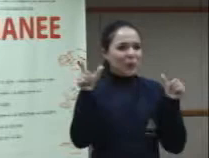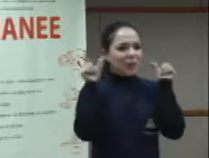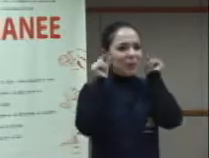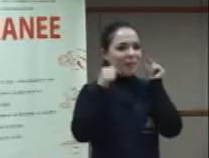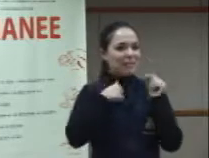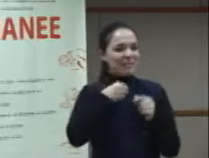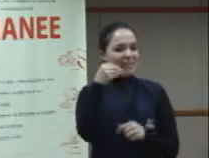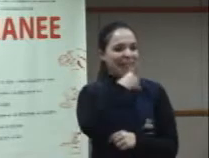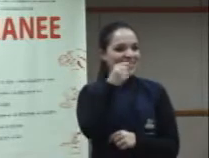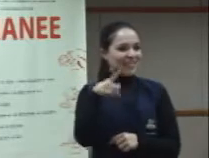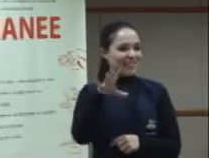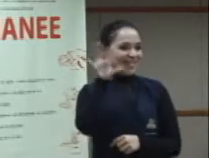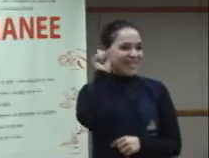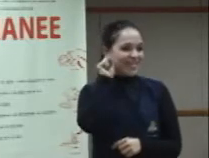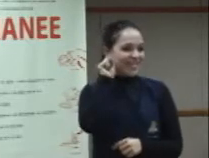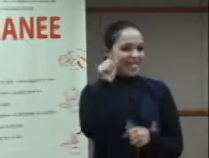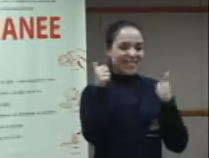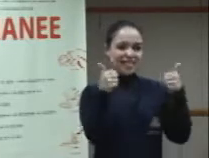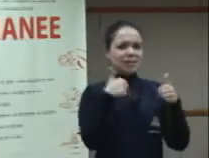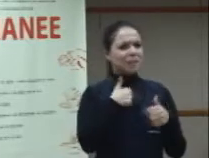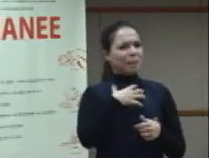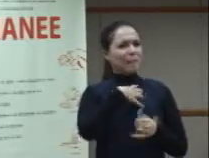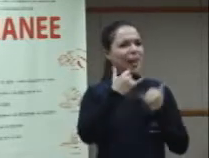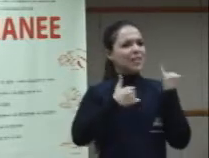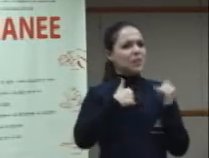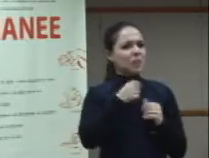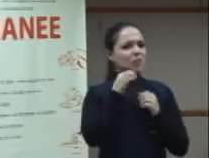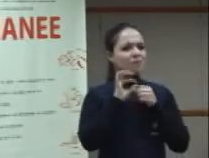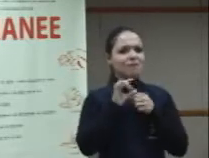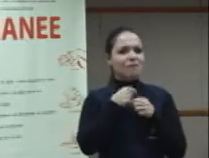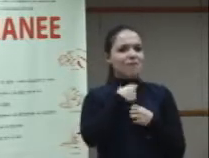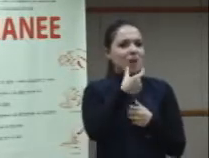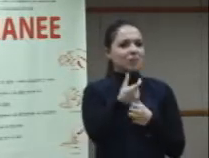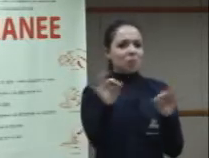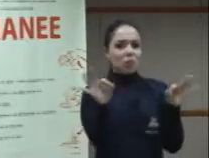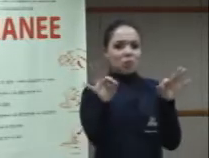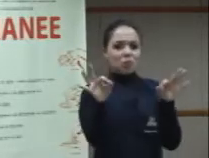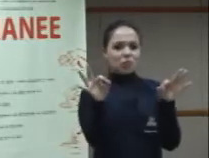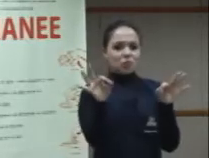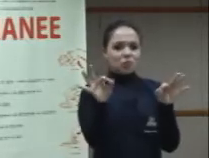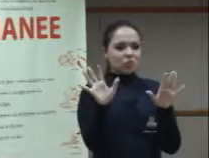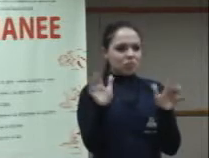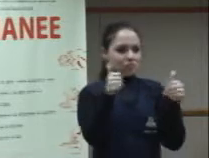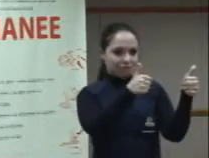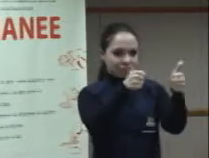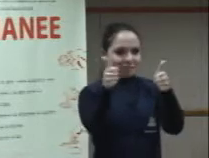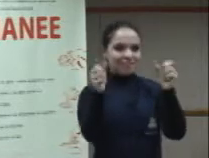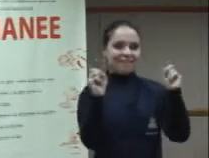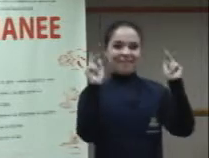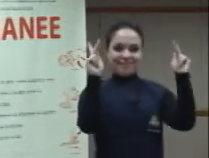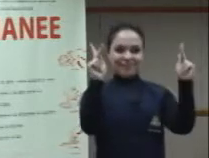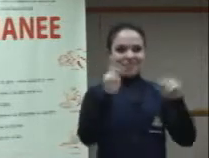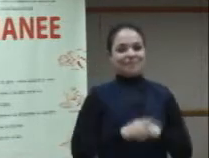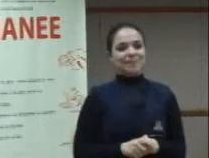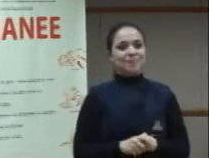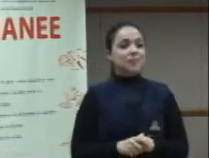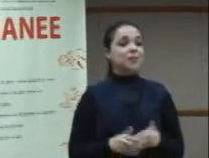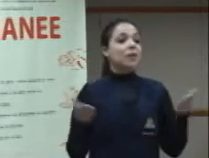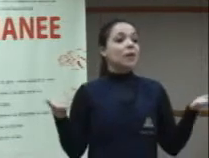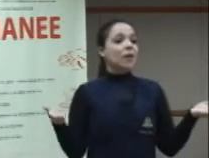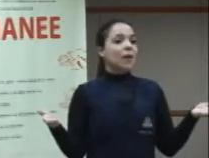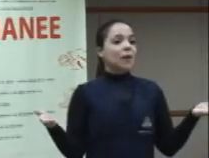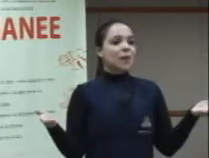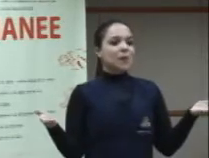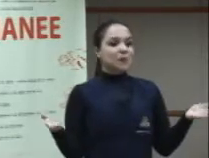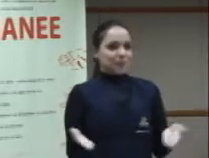É? Não? Então, tá bom. Tem a impressão que eu estou falando e não está saindo no microfone a minha voz. Está saindo? Obrigado. E hoje